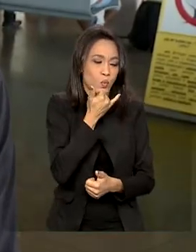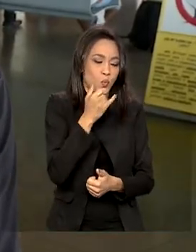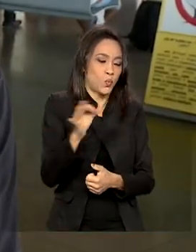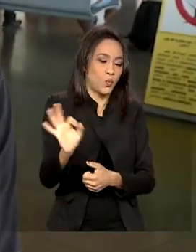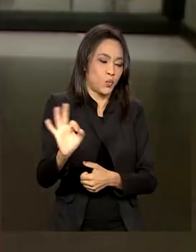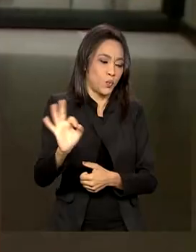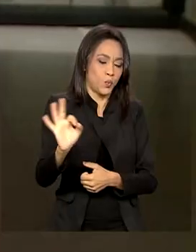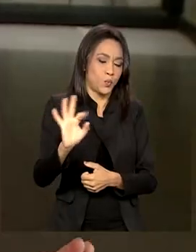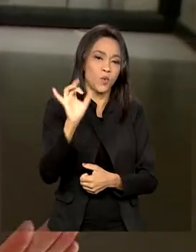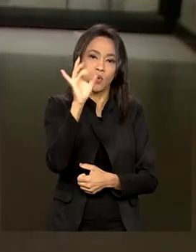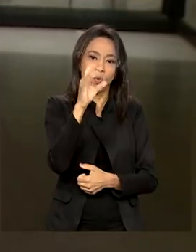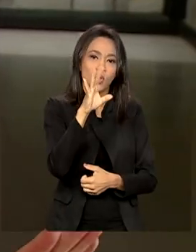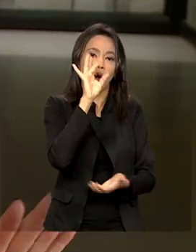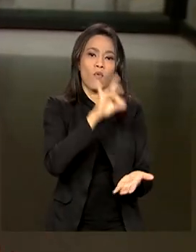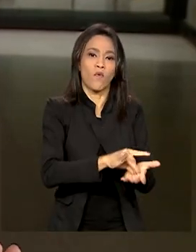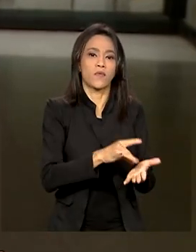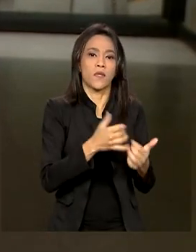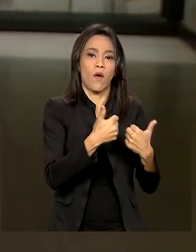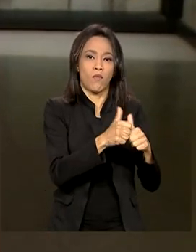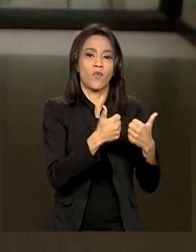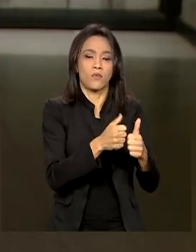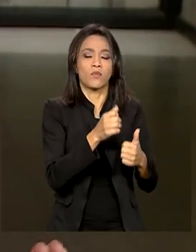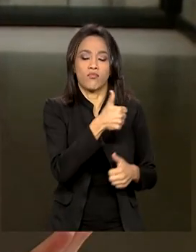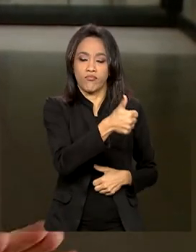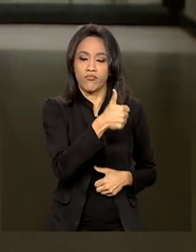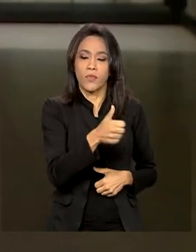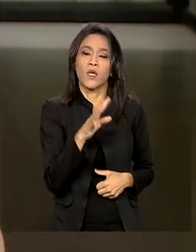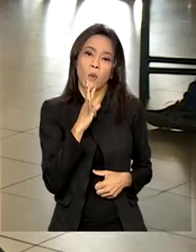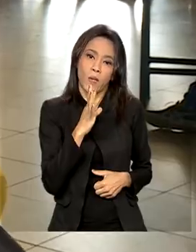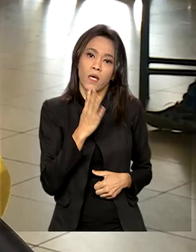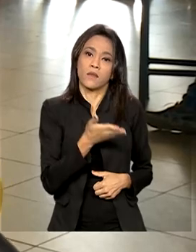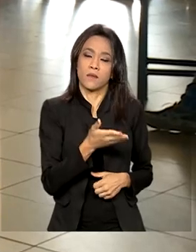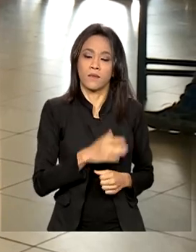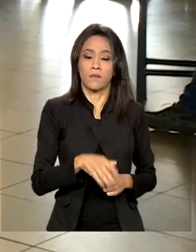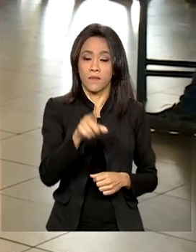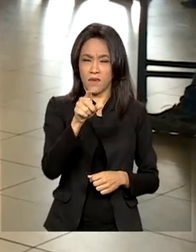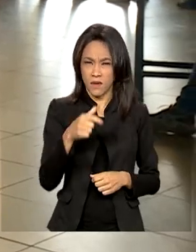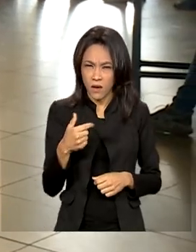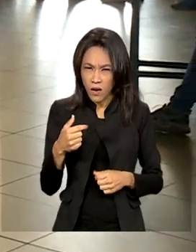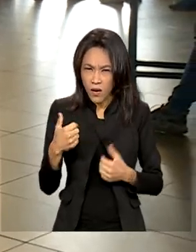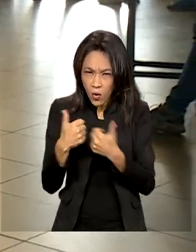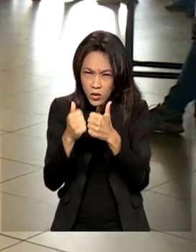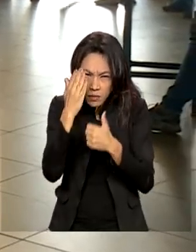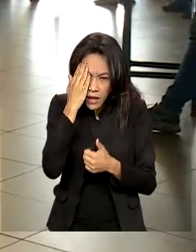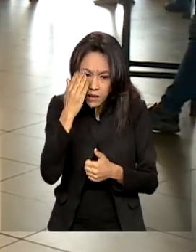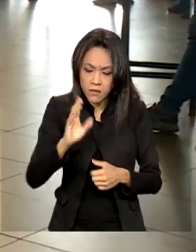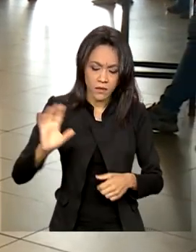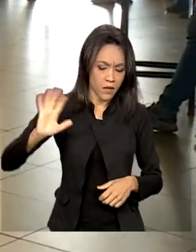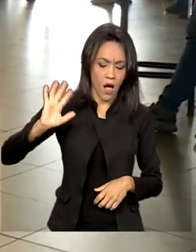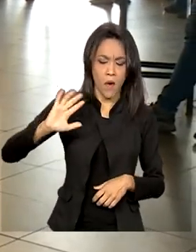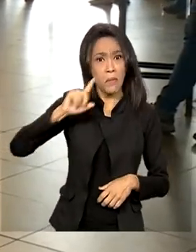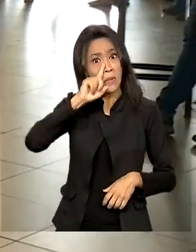no ônibus de linha. Só o ônibus de empresa que a gente conhece. O ônibus pirata nem pensar? Nem pensar, porque é perigoso.